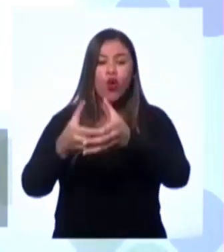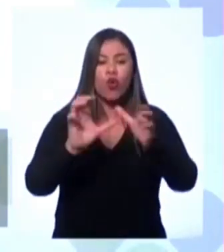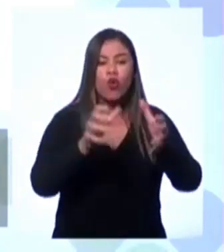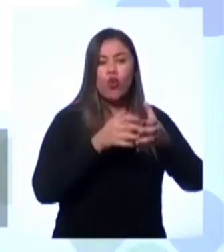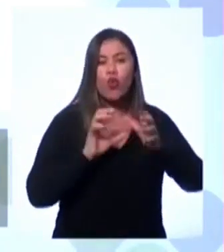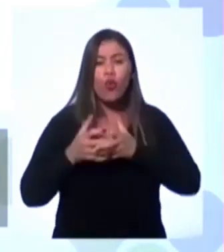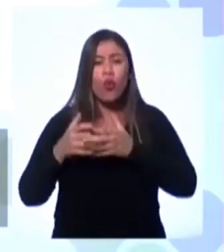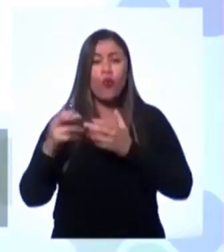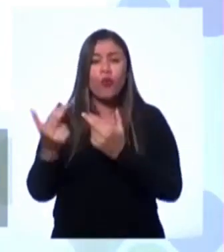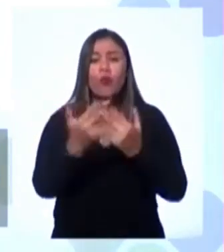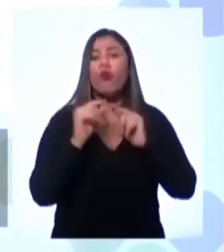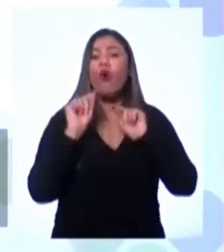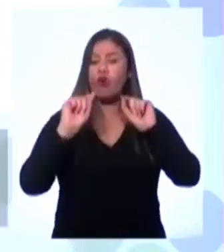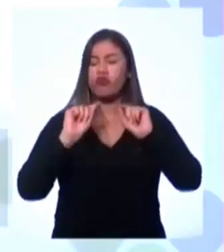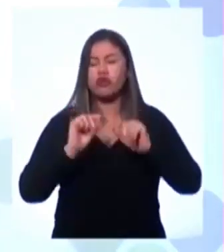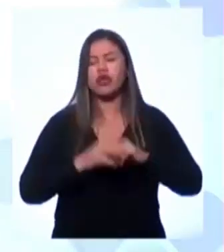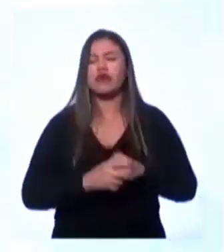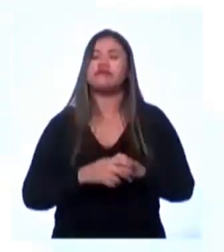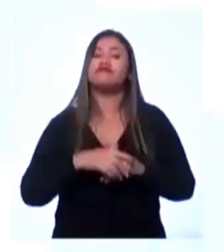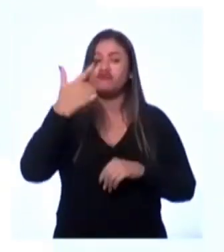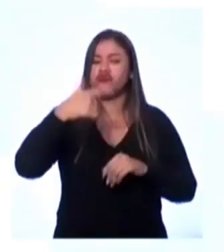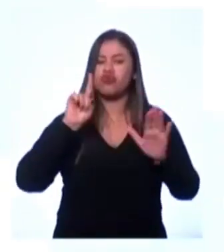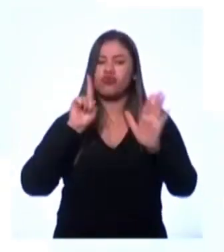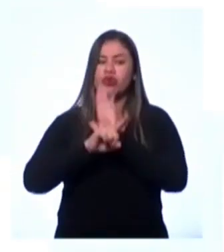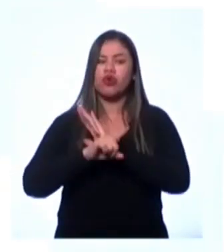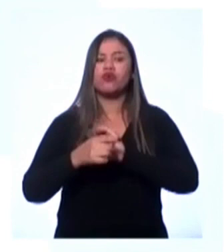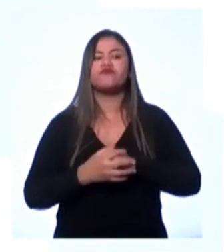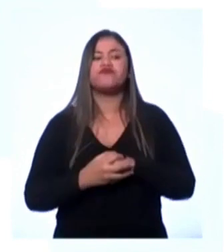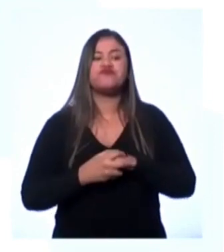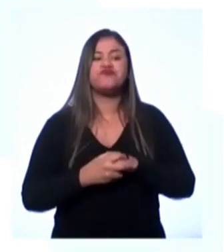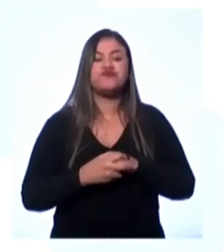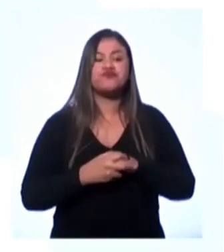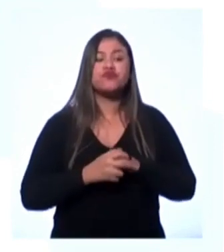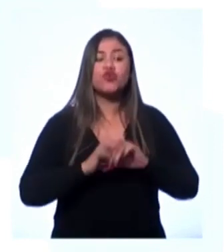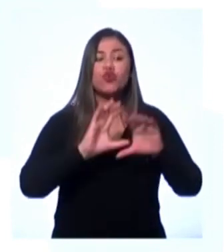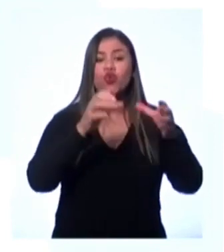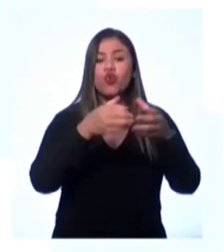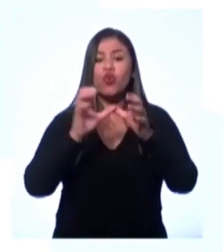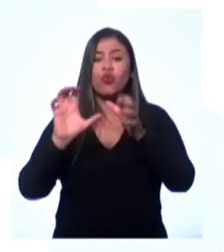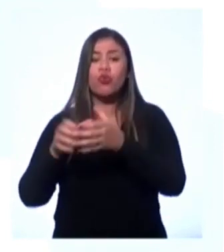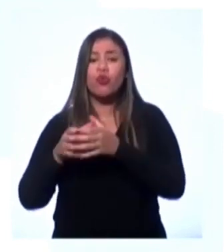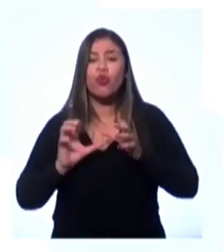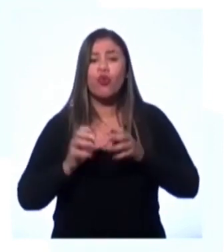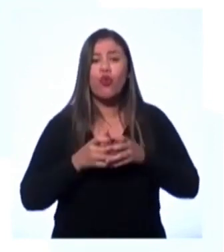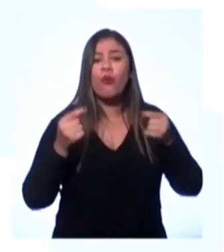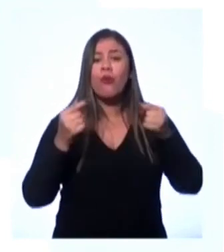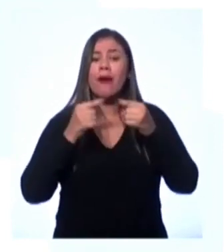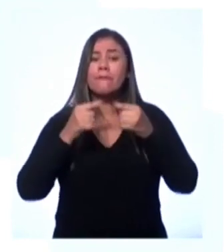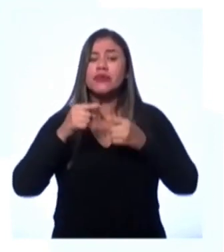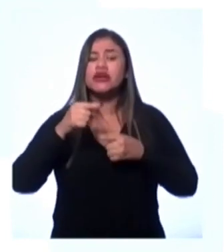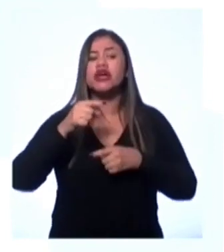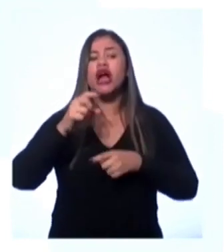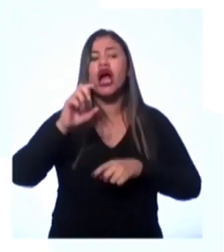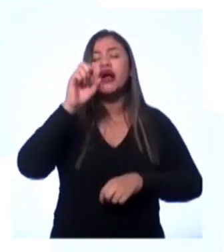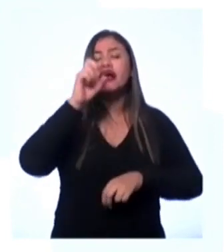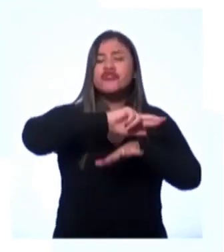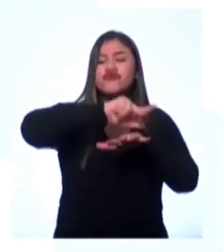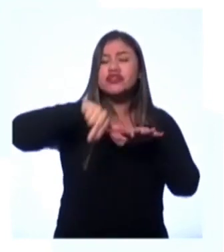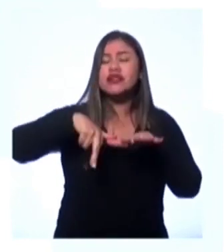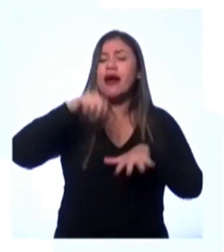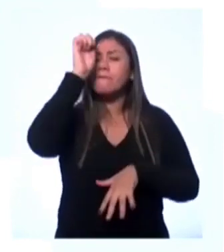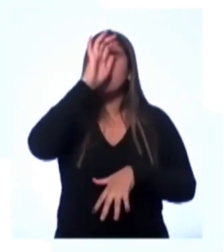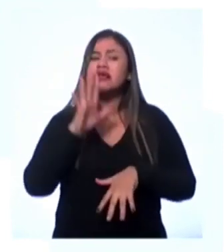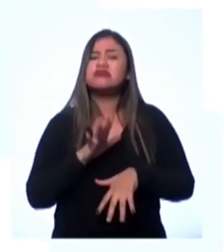aí na tela mais uma vez a seguinte pergunta. Quais são os povos que compõem a diversidade cultural brasileira? Quais são as